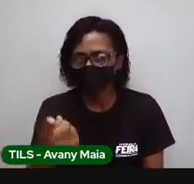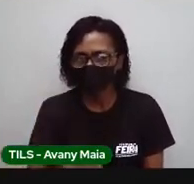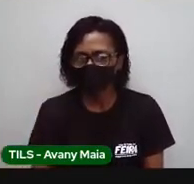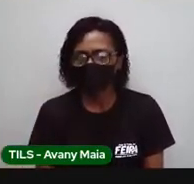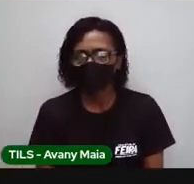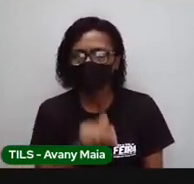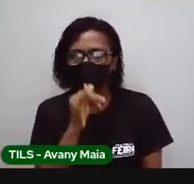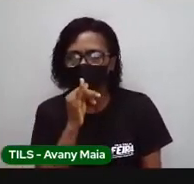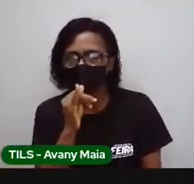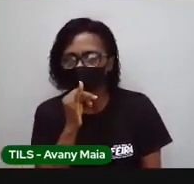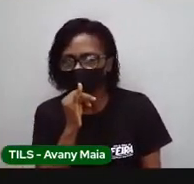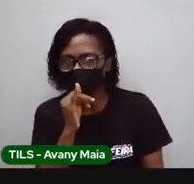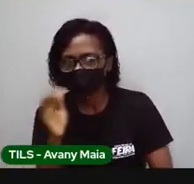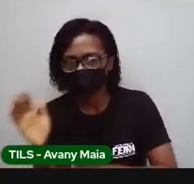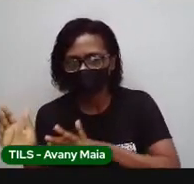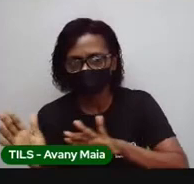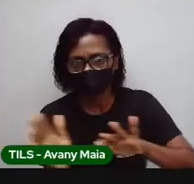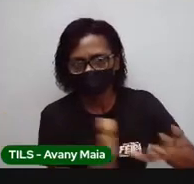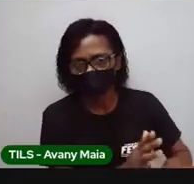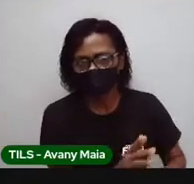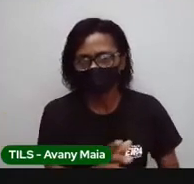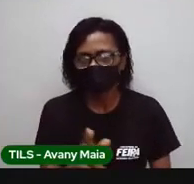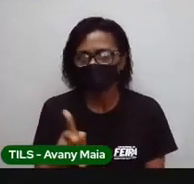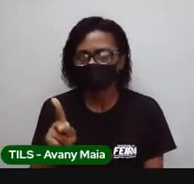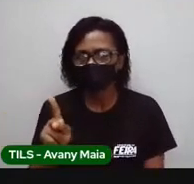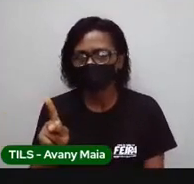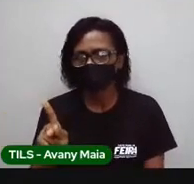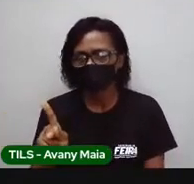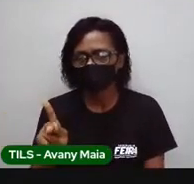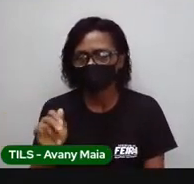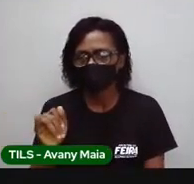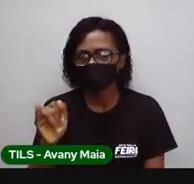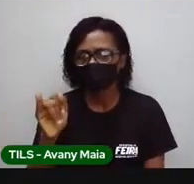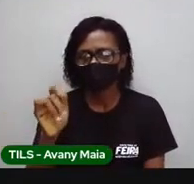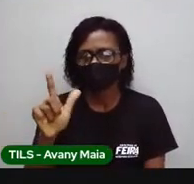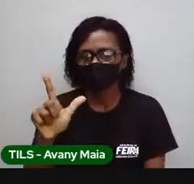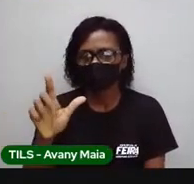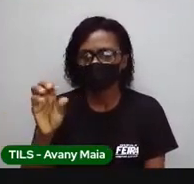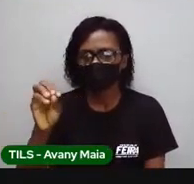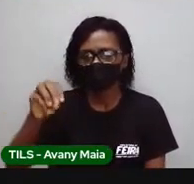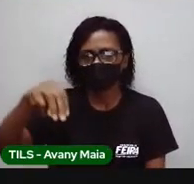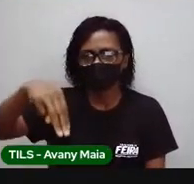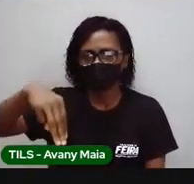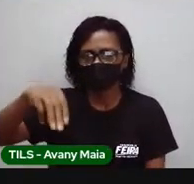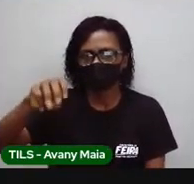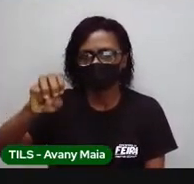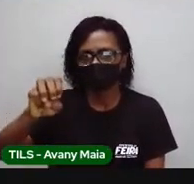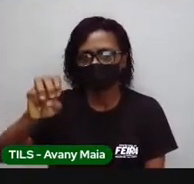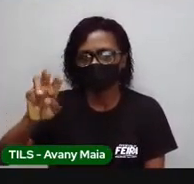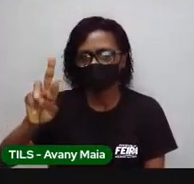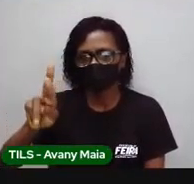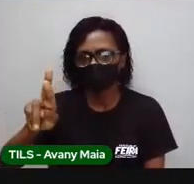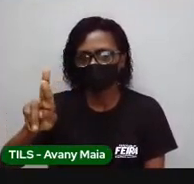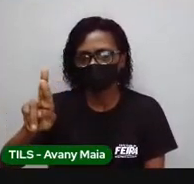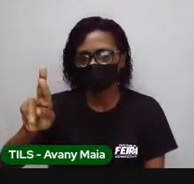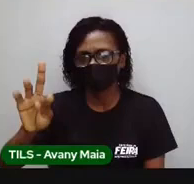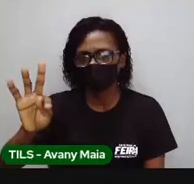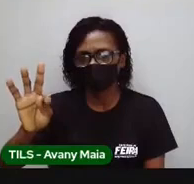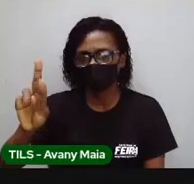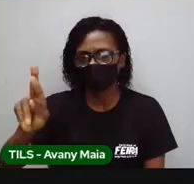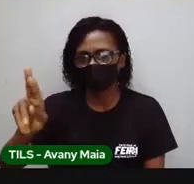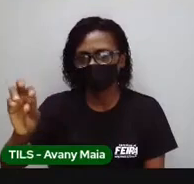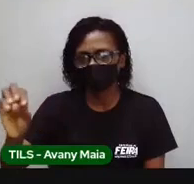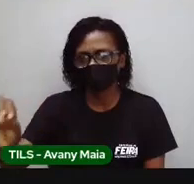quilo, quilômetro. E a gente sabe que um quilômetro tem mil metros. Então,